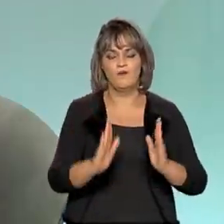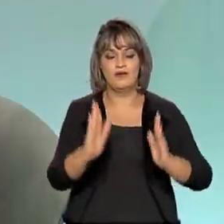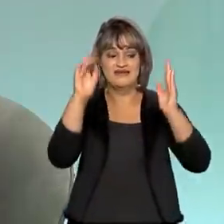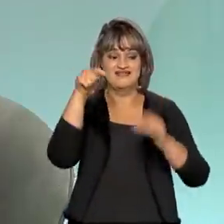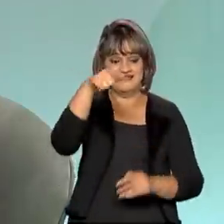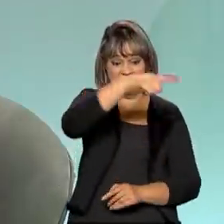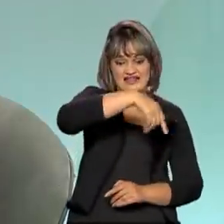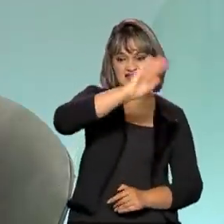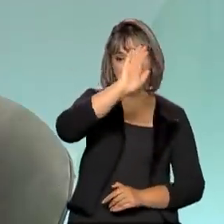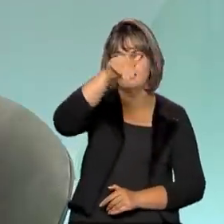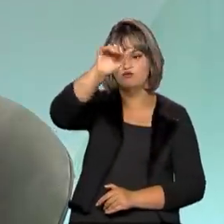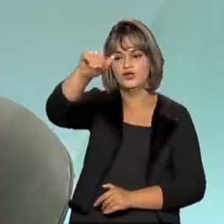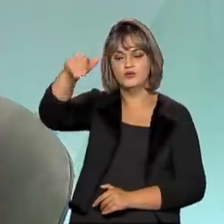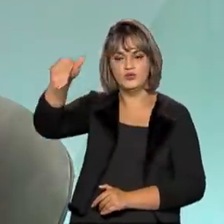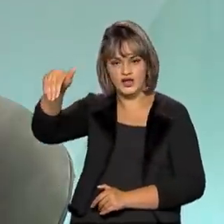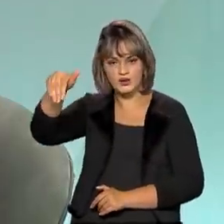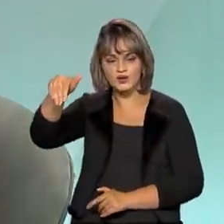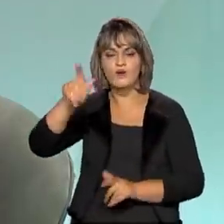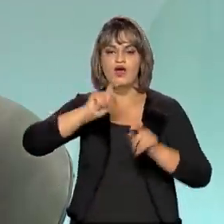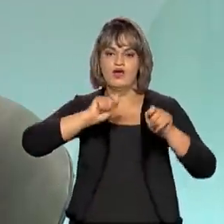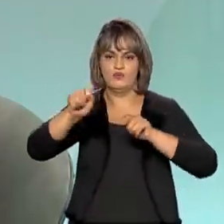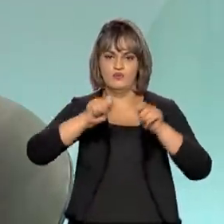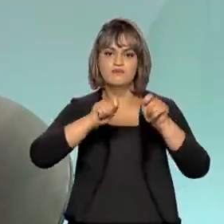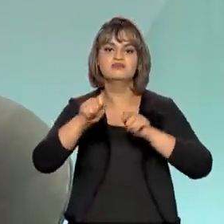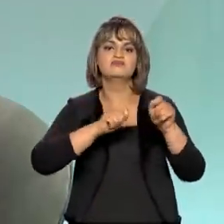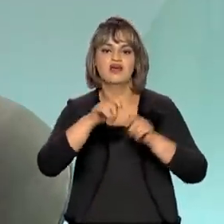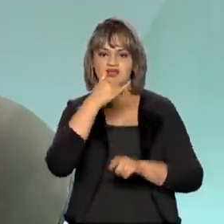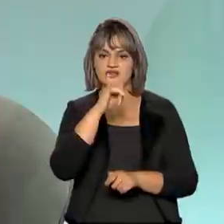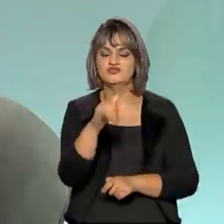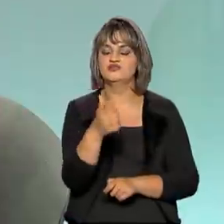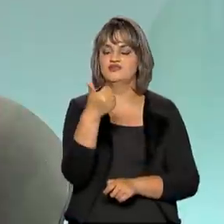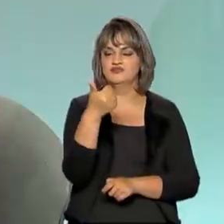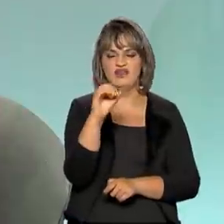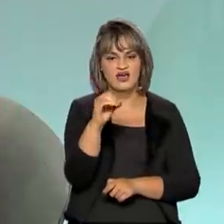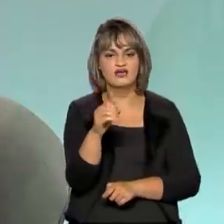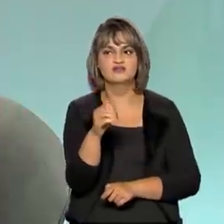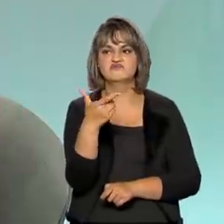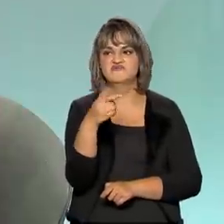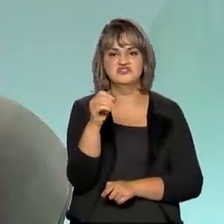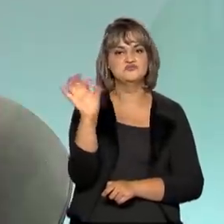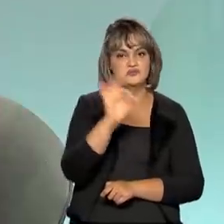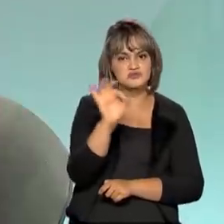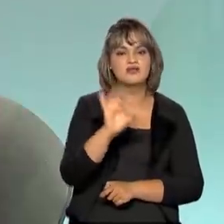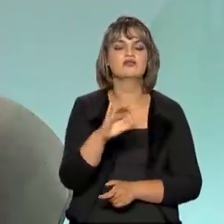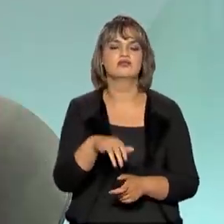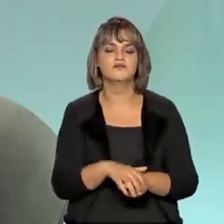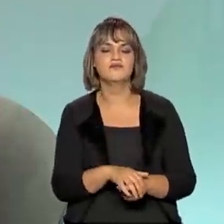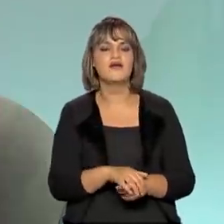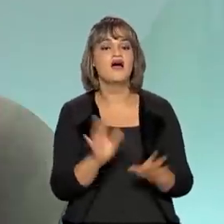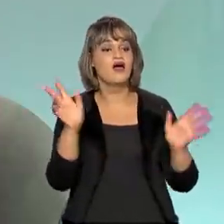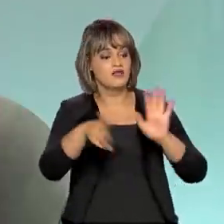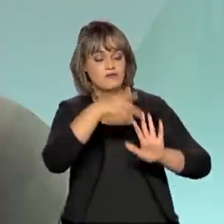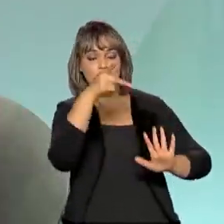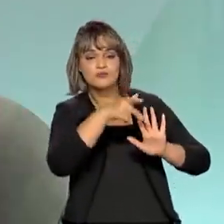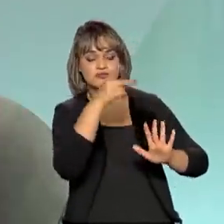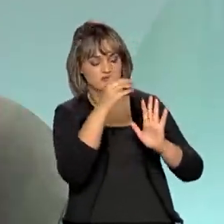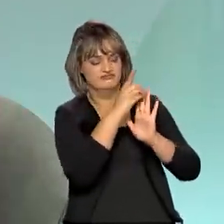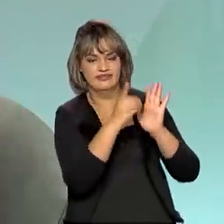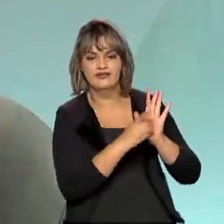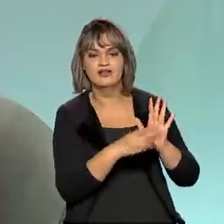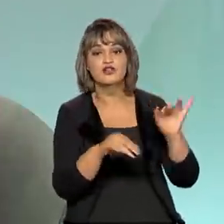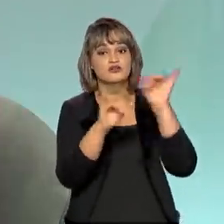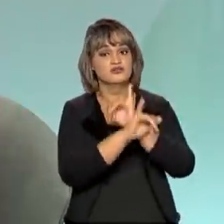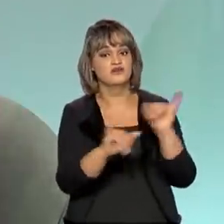obrigação de atender essa meta entre 10% a 20% de redução. E publicamos, dentro desse decreto,